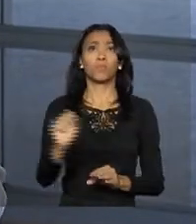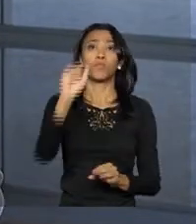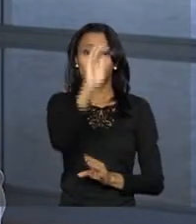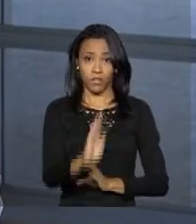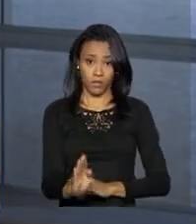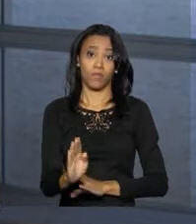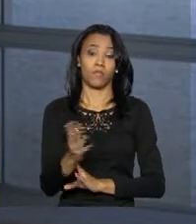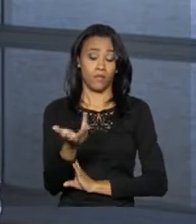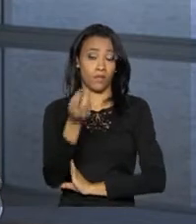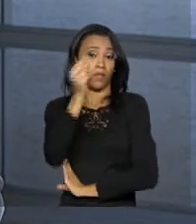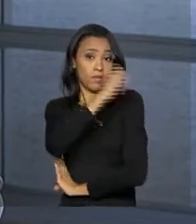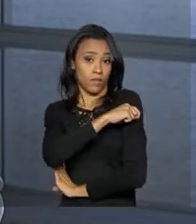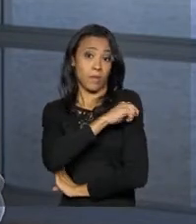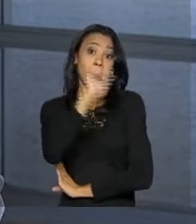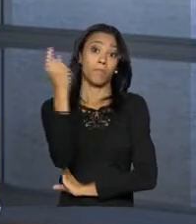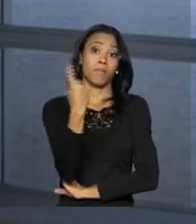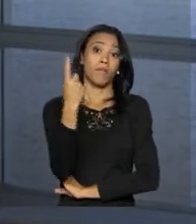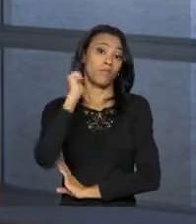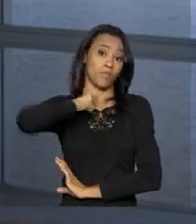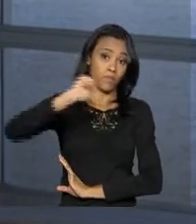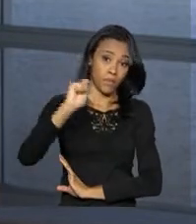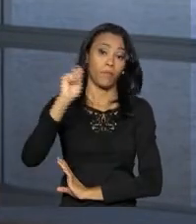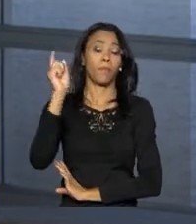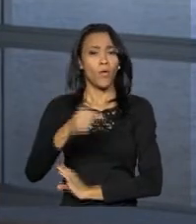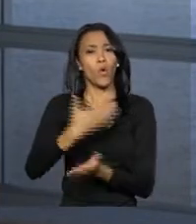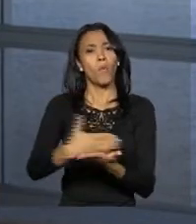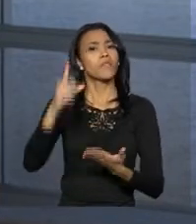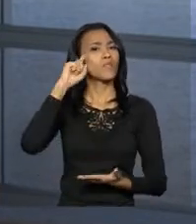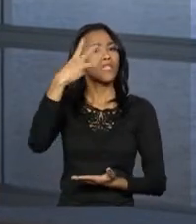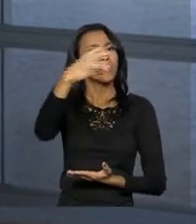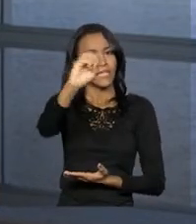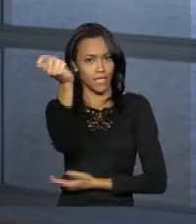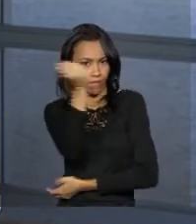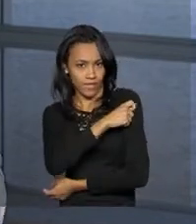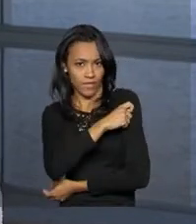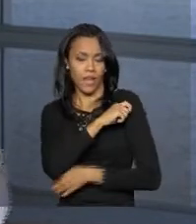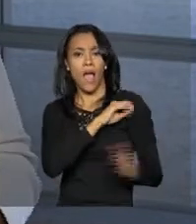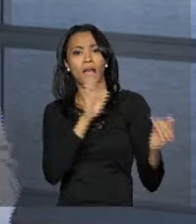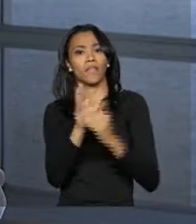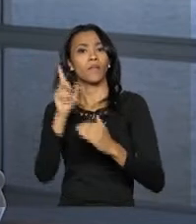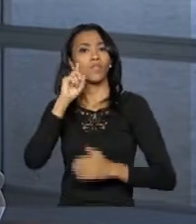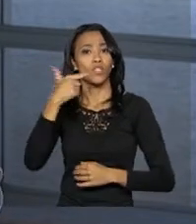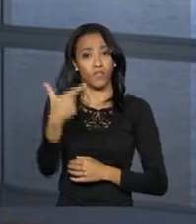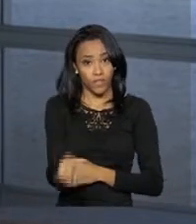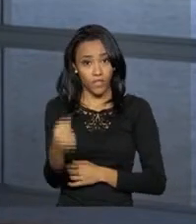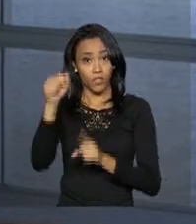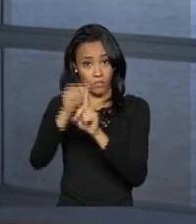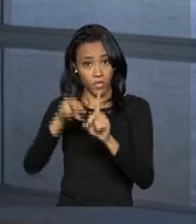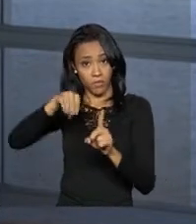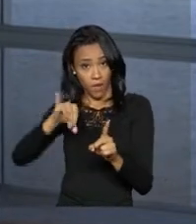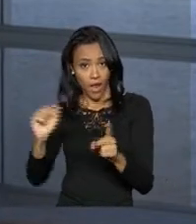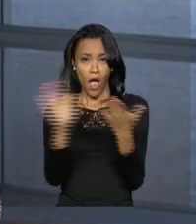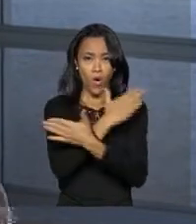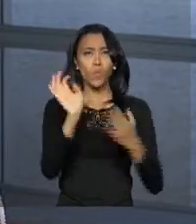1º de abril. A campanha nacional contra a influenza começa no dia 30 de abril e vai até o dia 20 de maio. Mas alguns